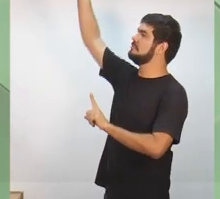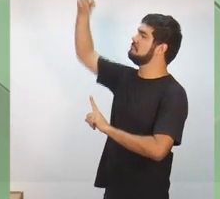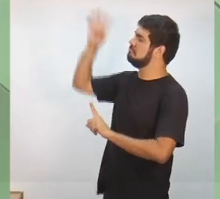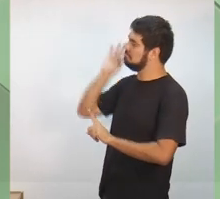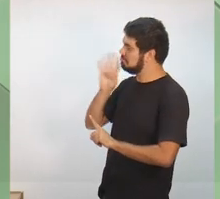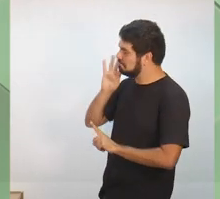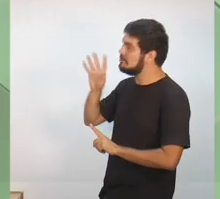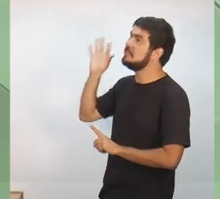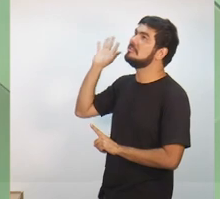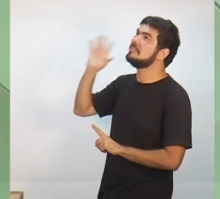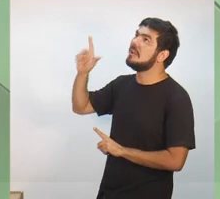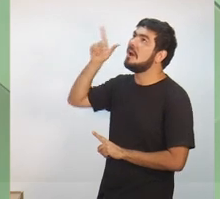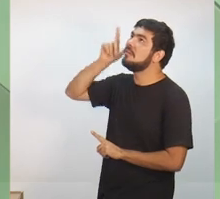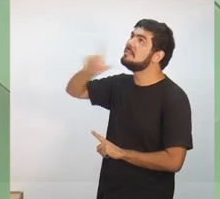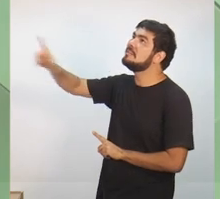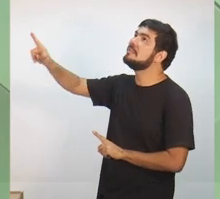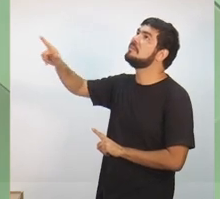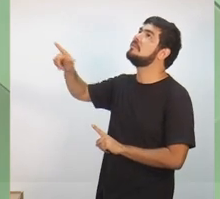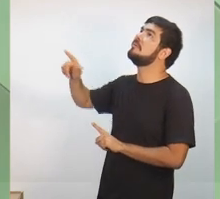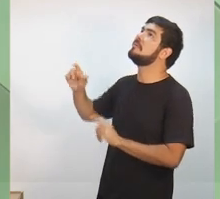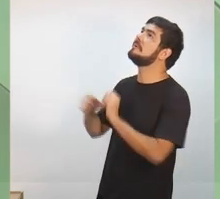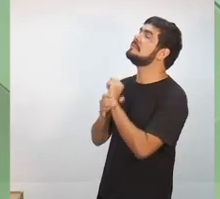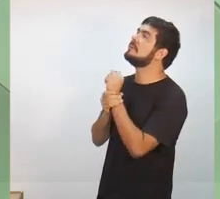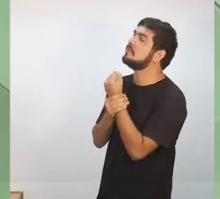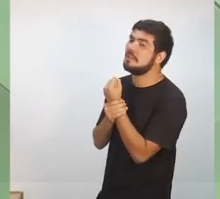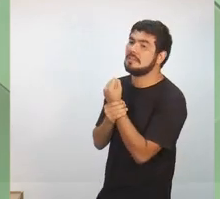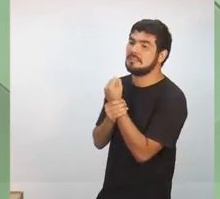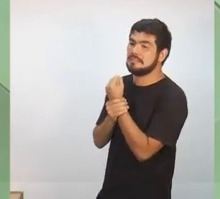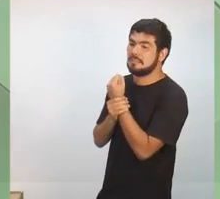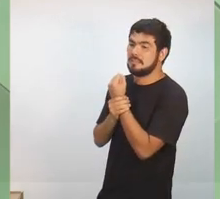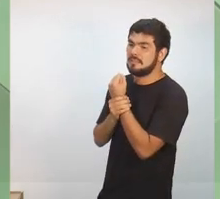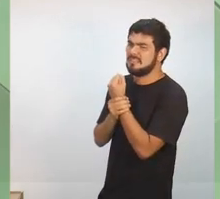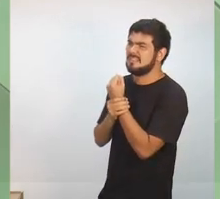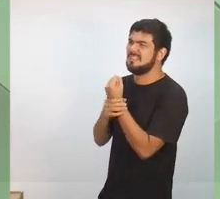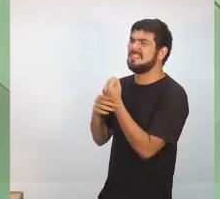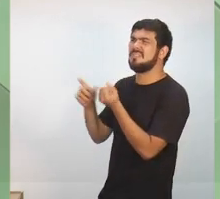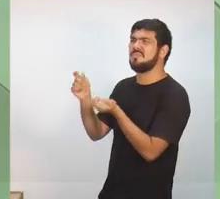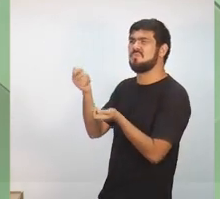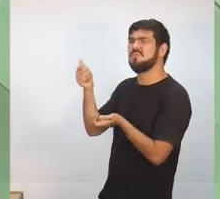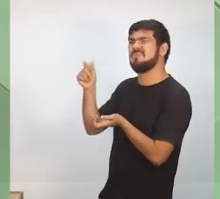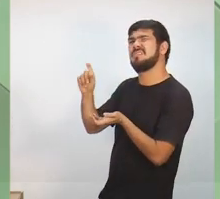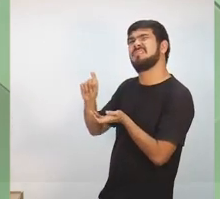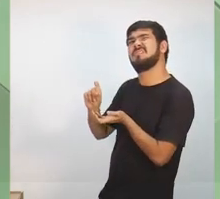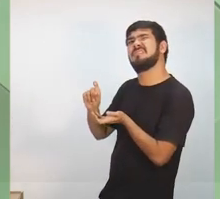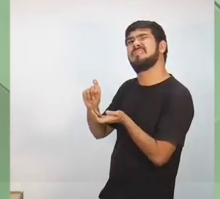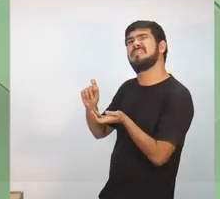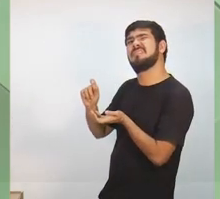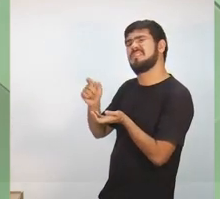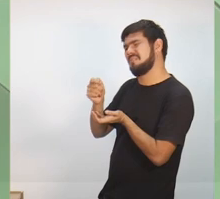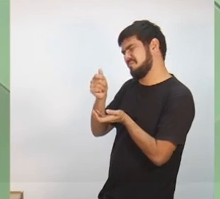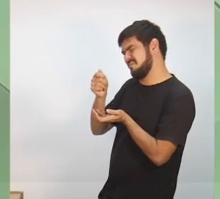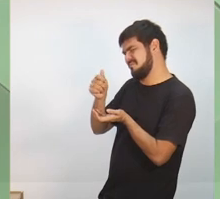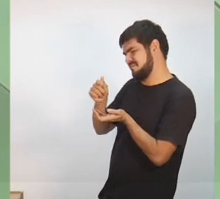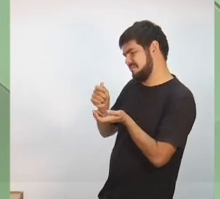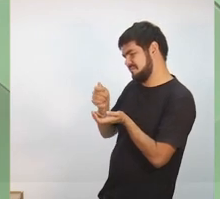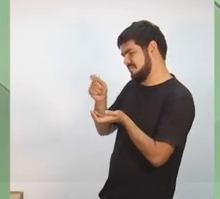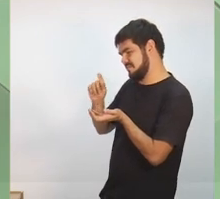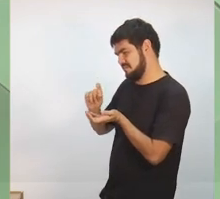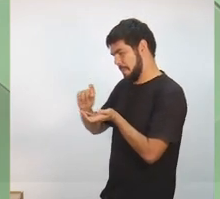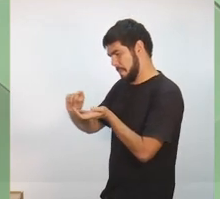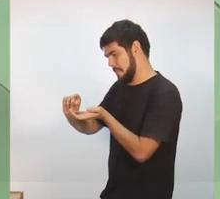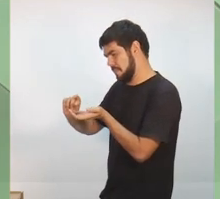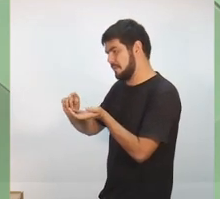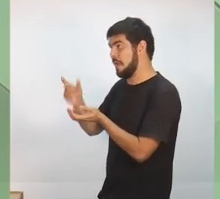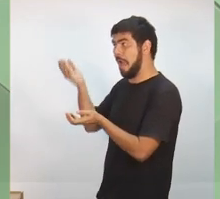de segurança efetivas e que custam bem menos do que grandes investimentos que foram feitos no